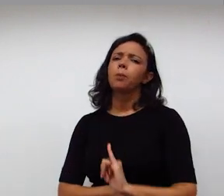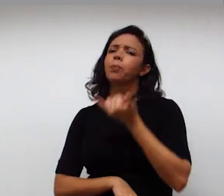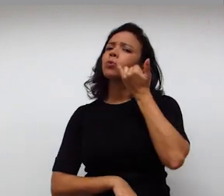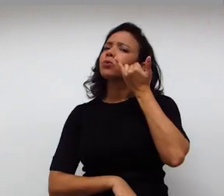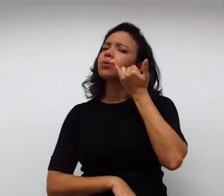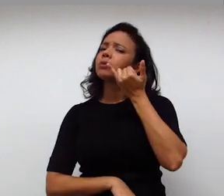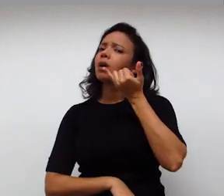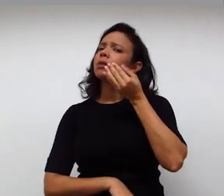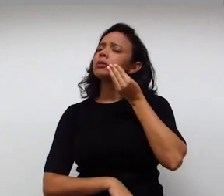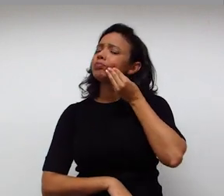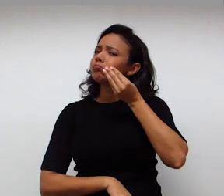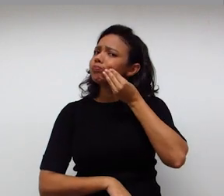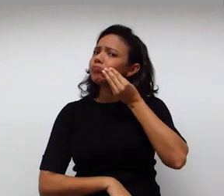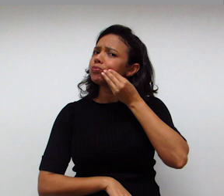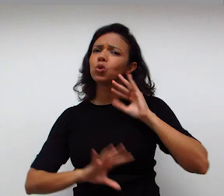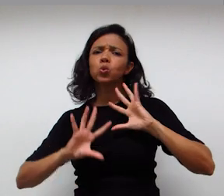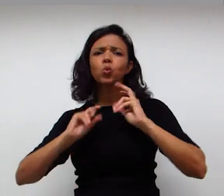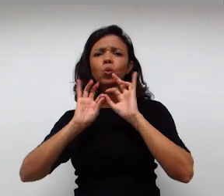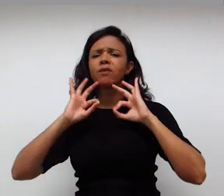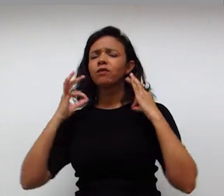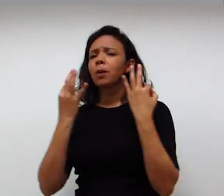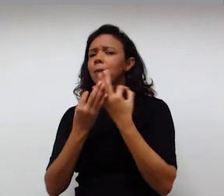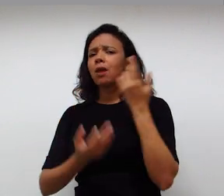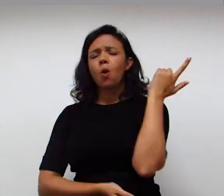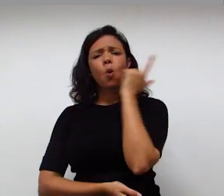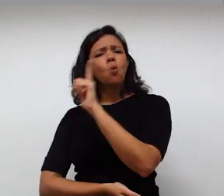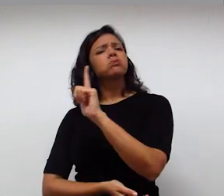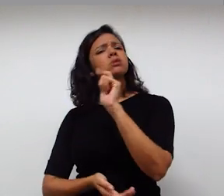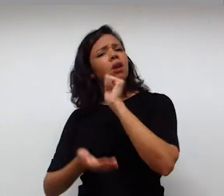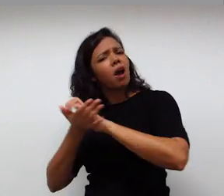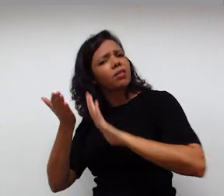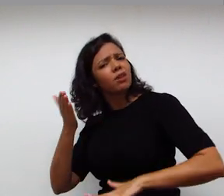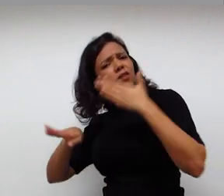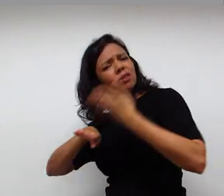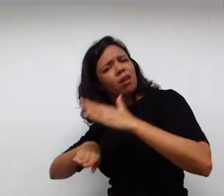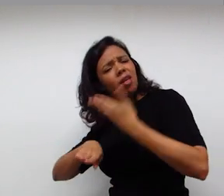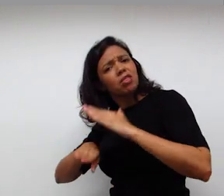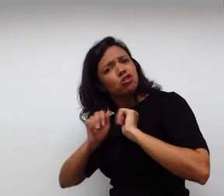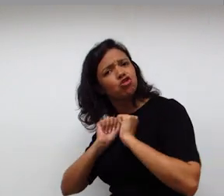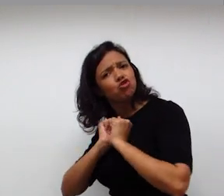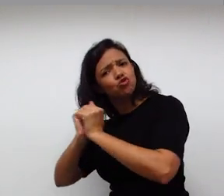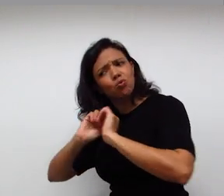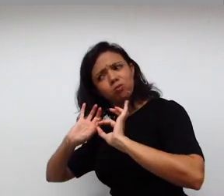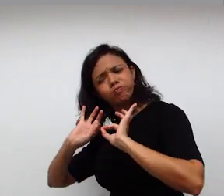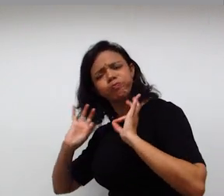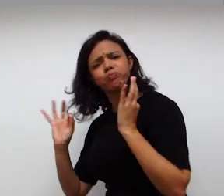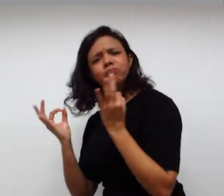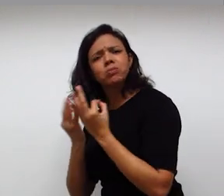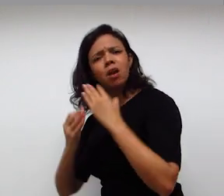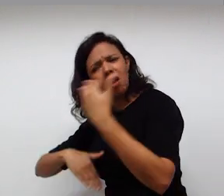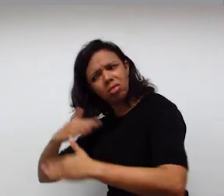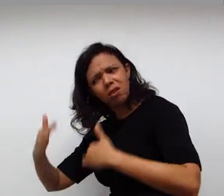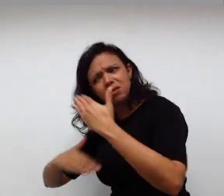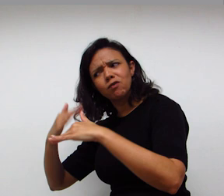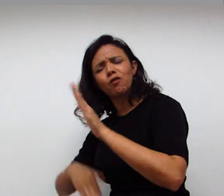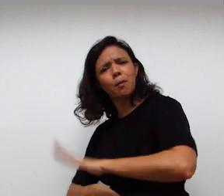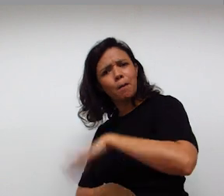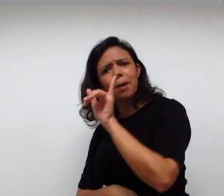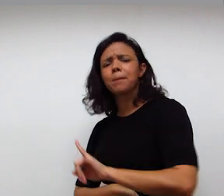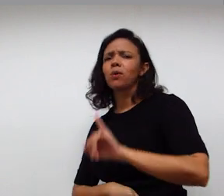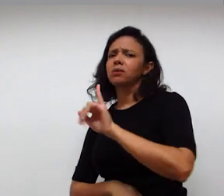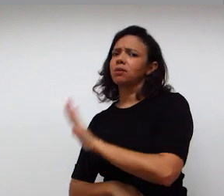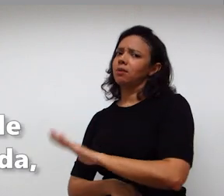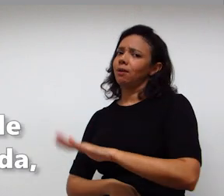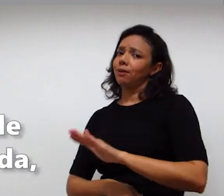oportunidade de aproveitar para que toda a família consiga realizar atividades juntos. Isso vai ser muito mais importante para o desenvolvimento da